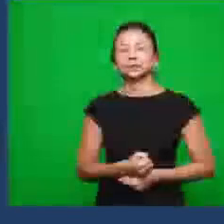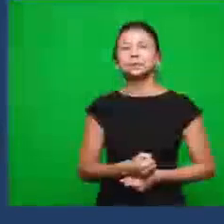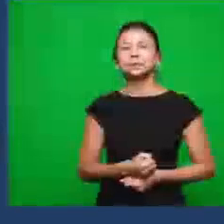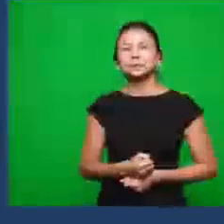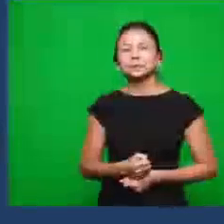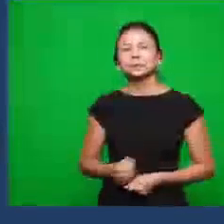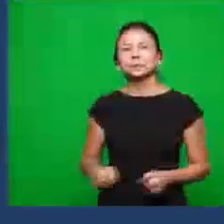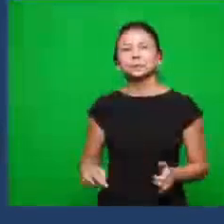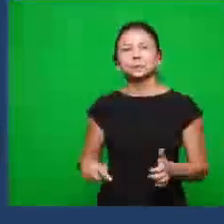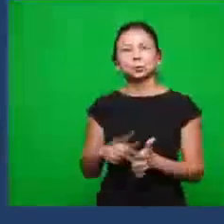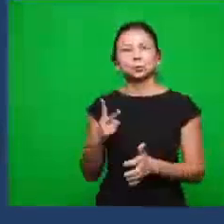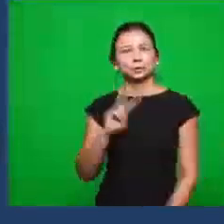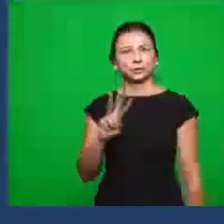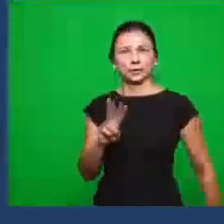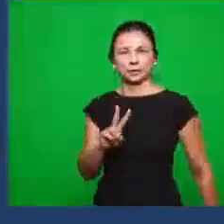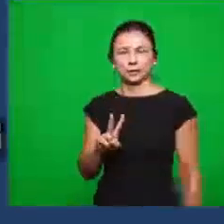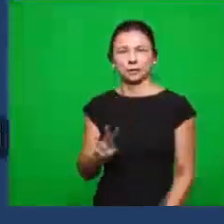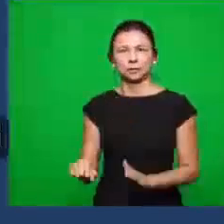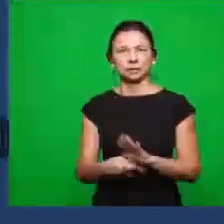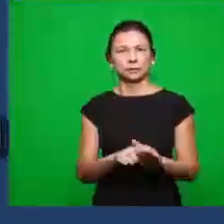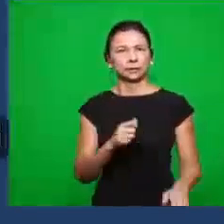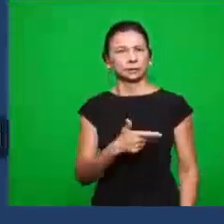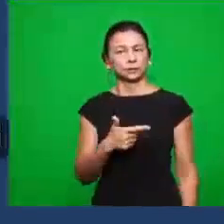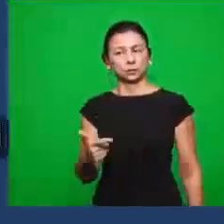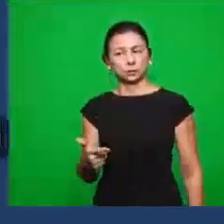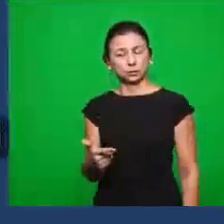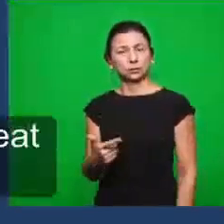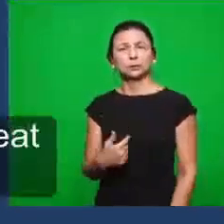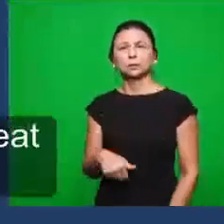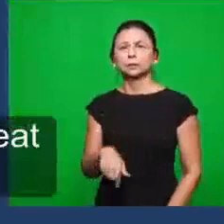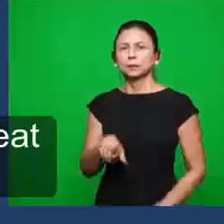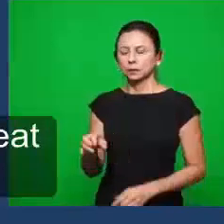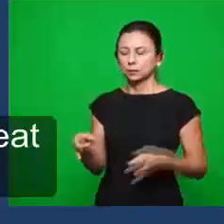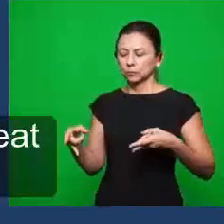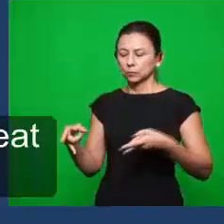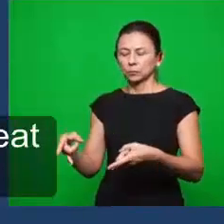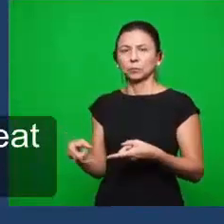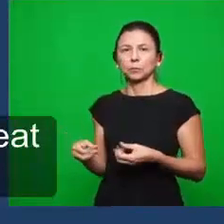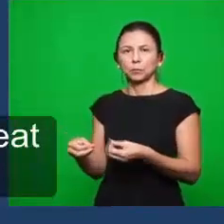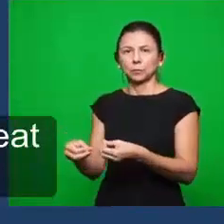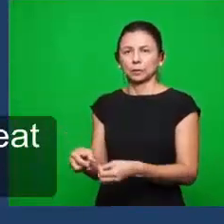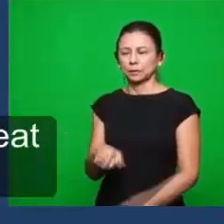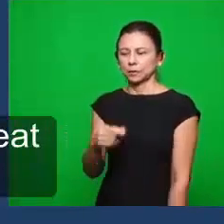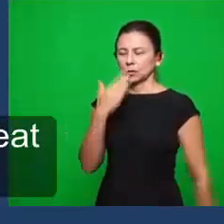versículo 19. No versículo 22, também diz, Eis que eu porei em uma cama, e sobre os que adulteram com ela, e virá grande